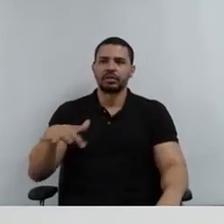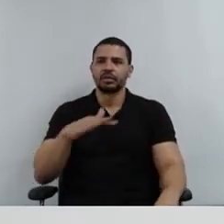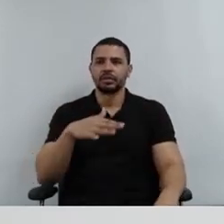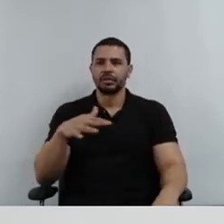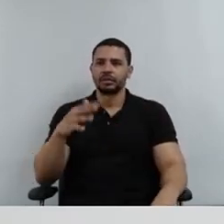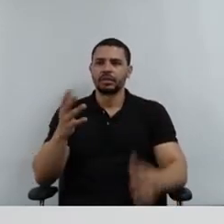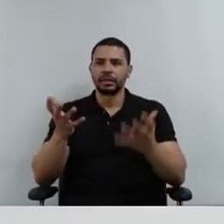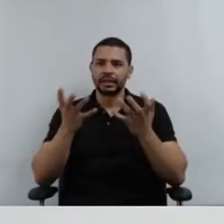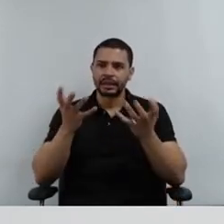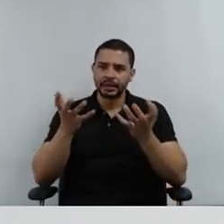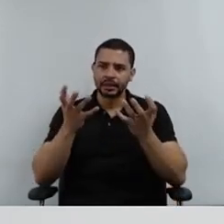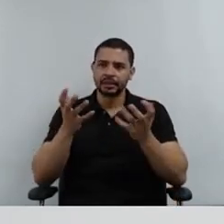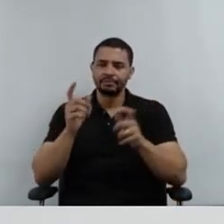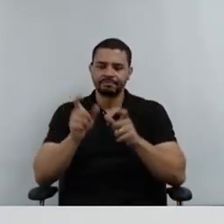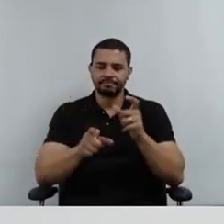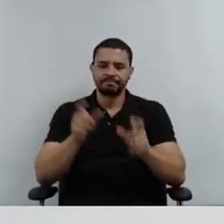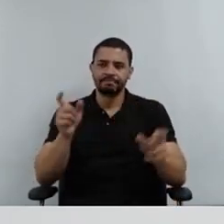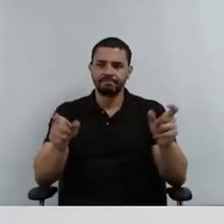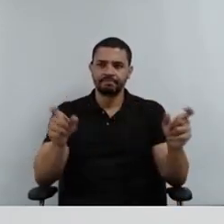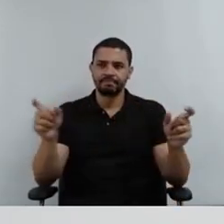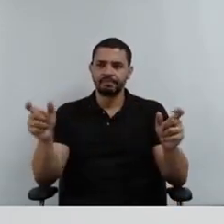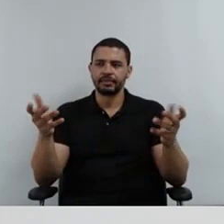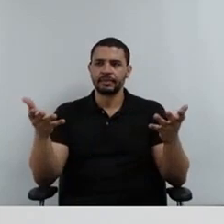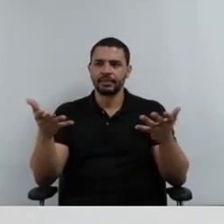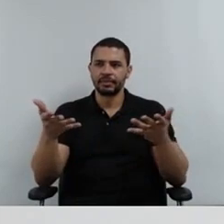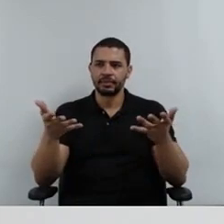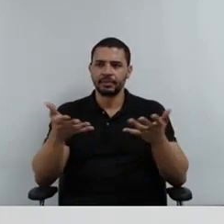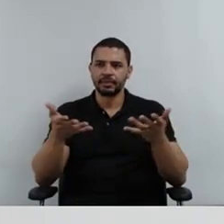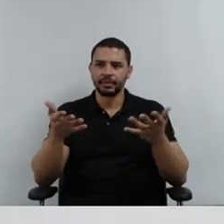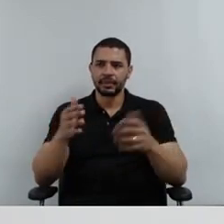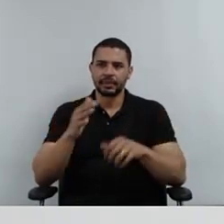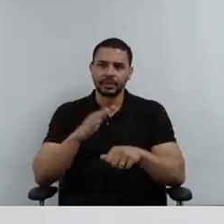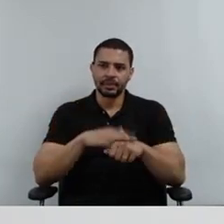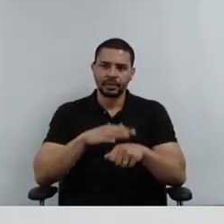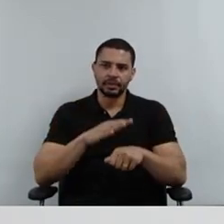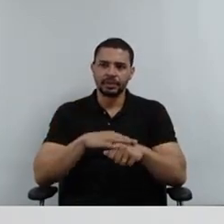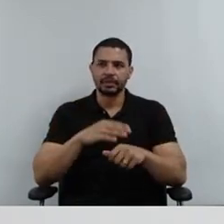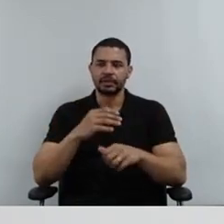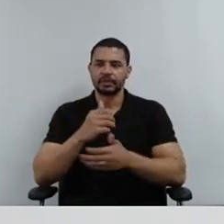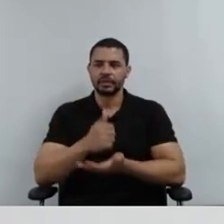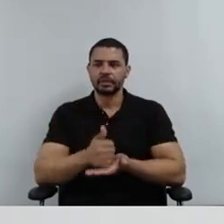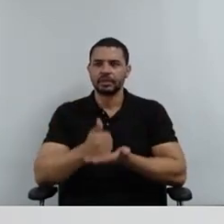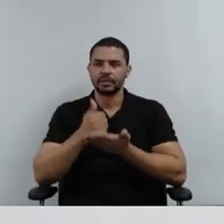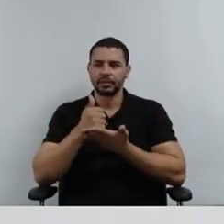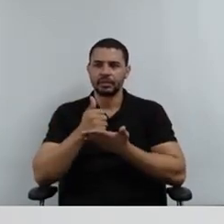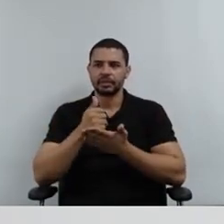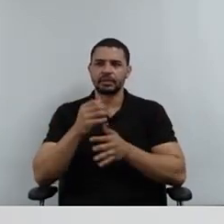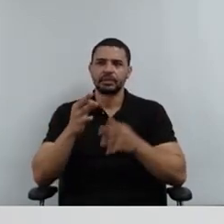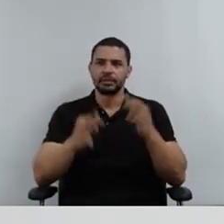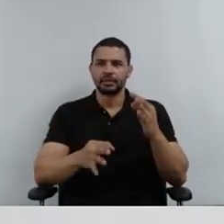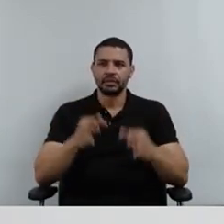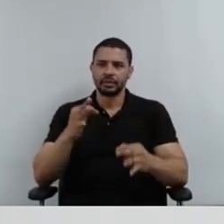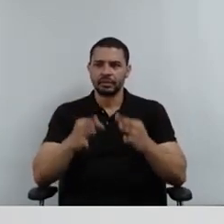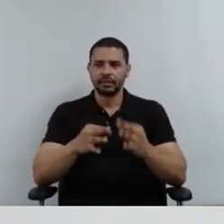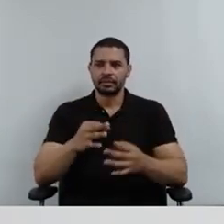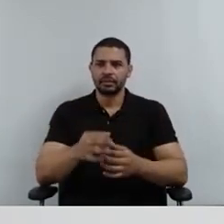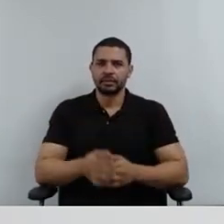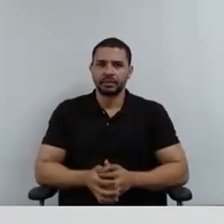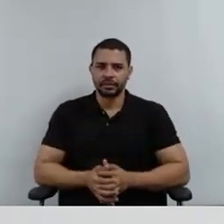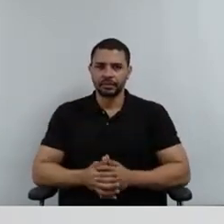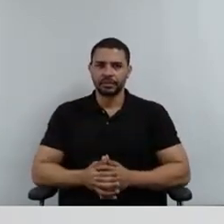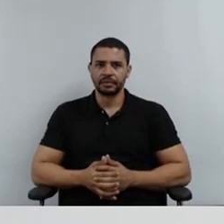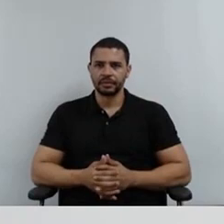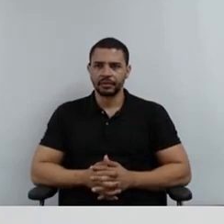os defensores, afim da formatação da atuação dos cargos de apoio jurídico, principalmente, né? Enfim, com